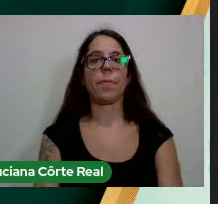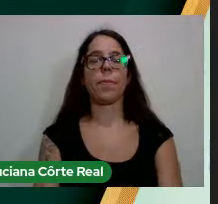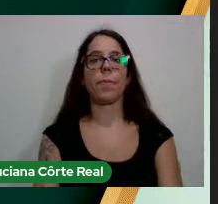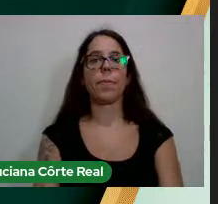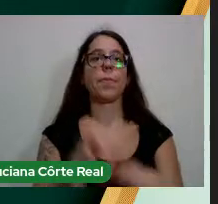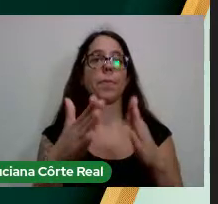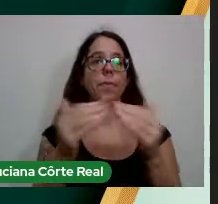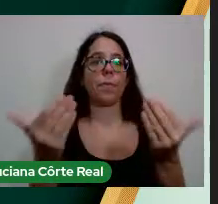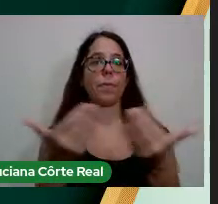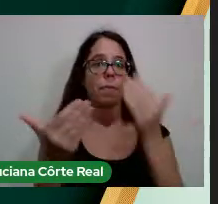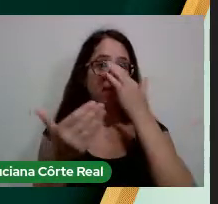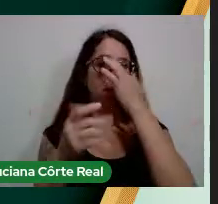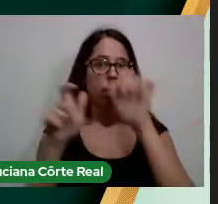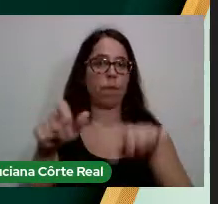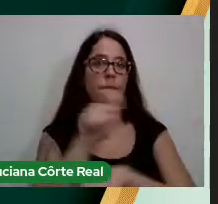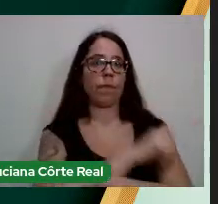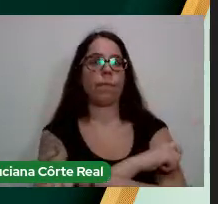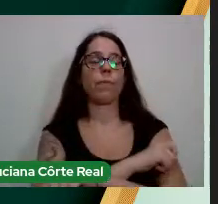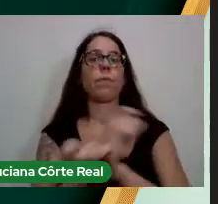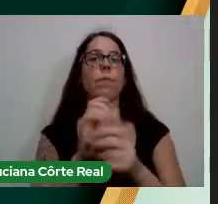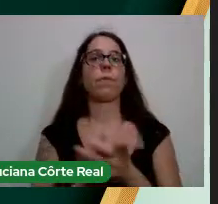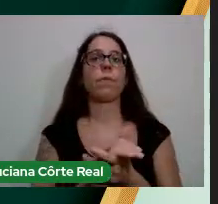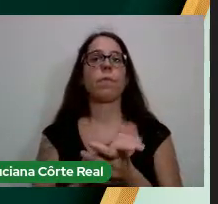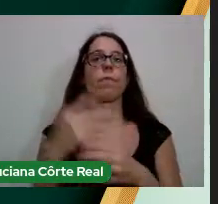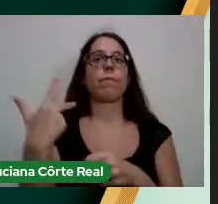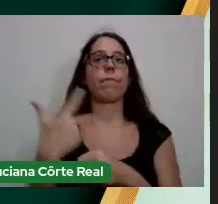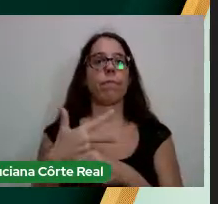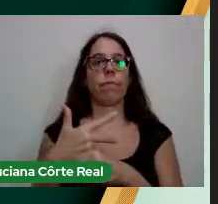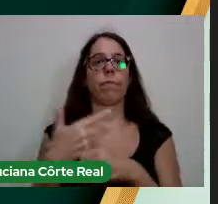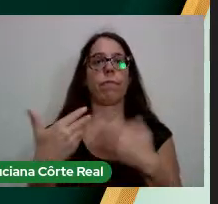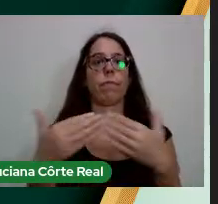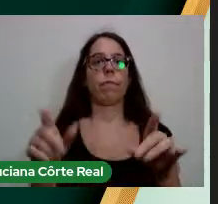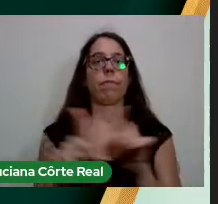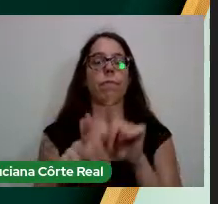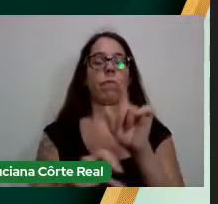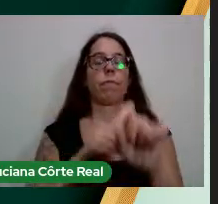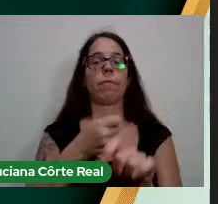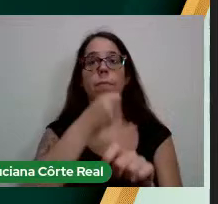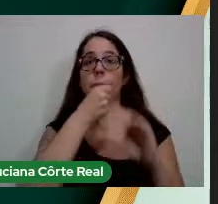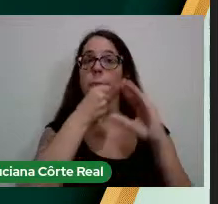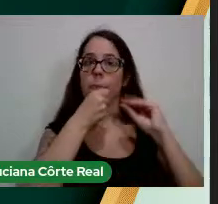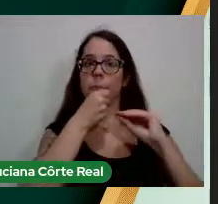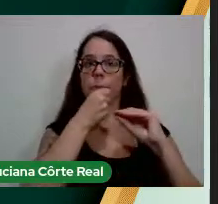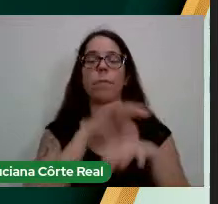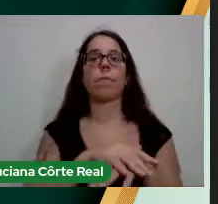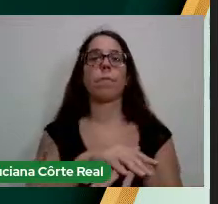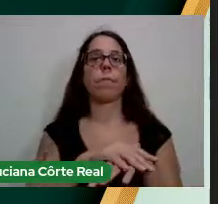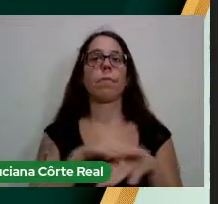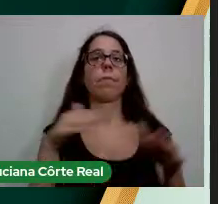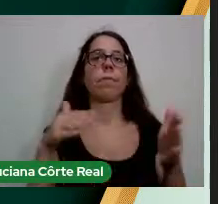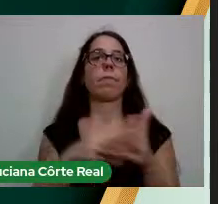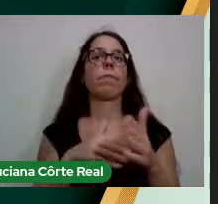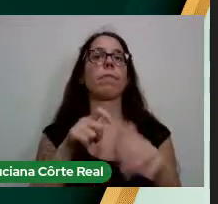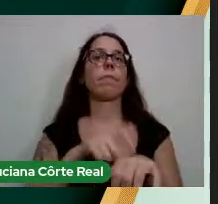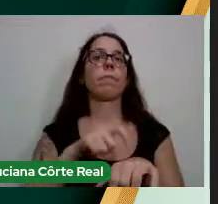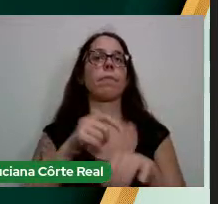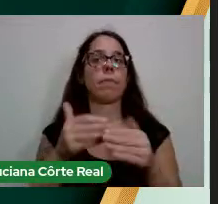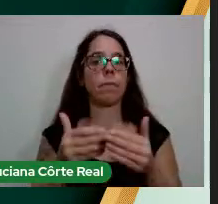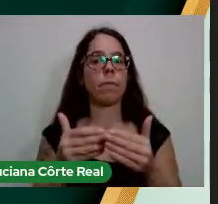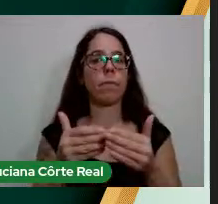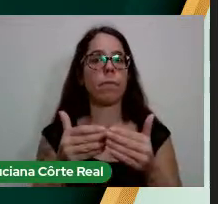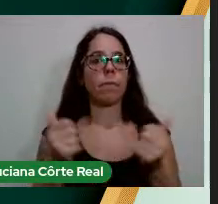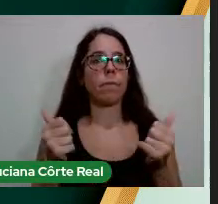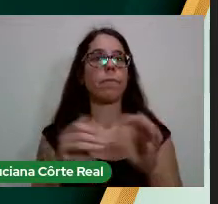Solicitamos aos graduandos que mantenham suas câmeras ligadas e microfones desligados até que seja solicitada a sua liberação.